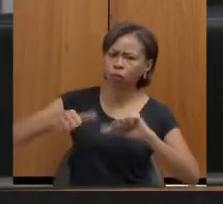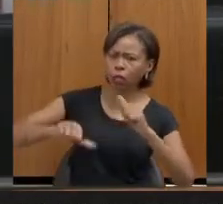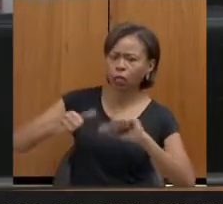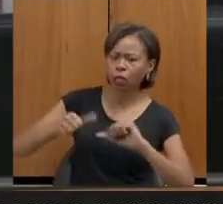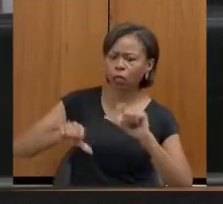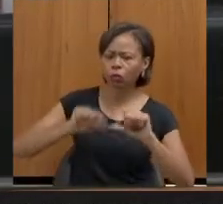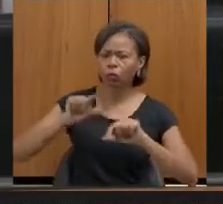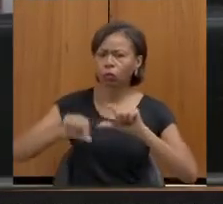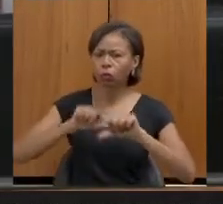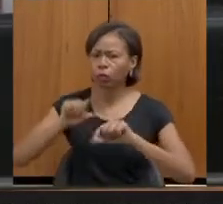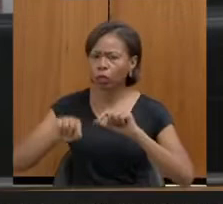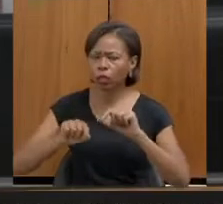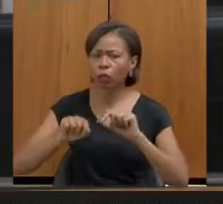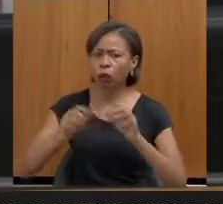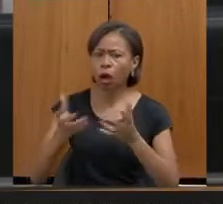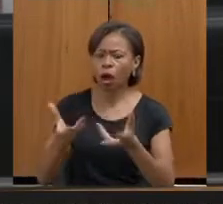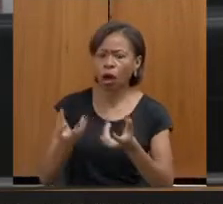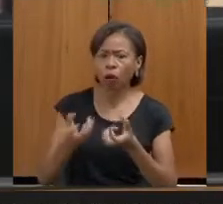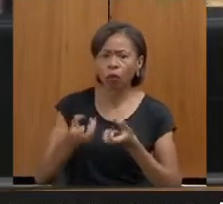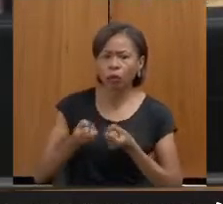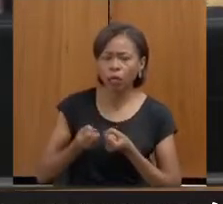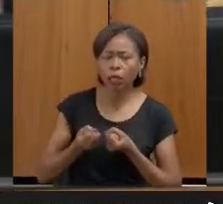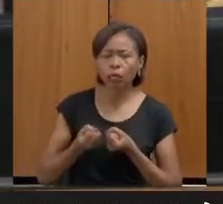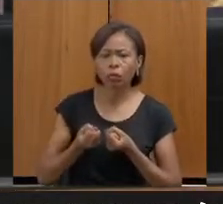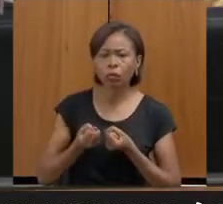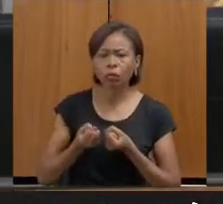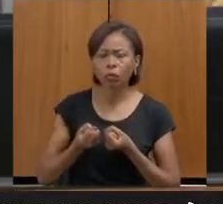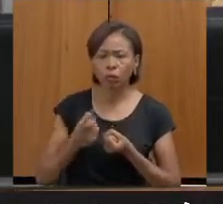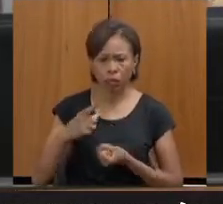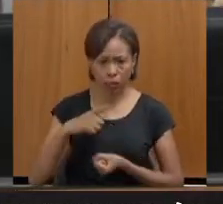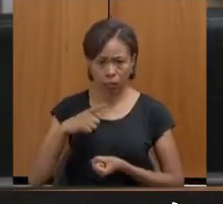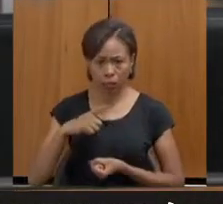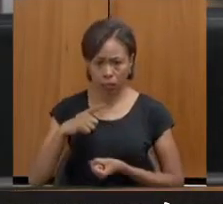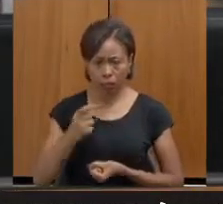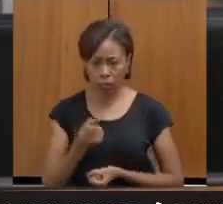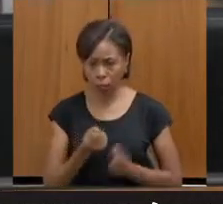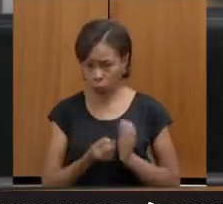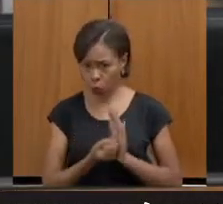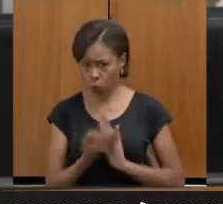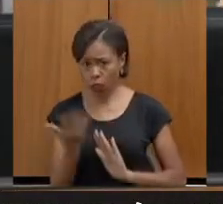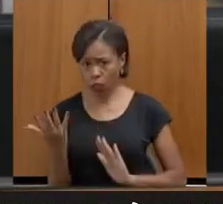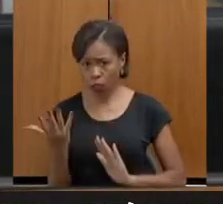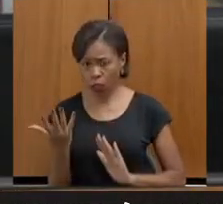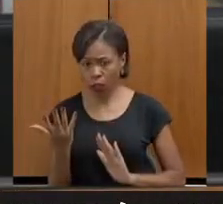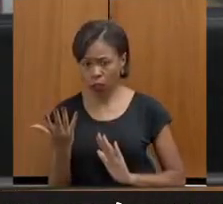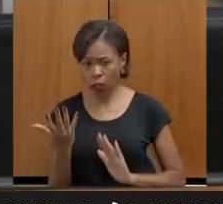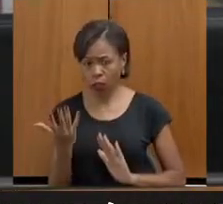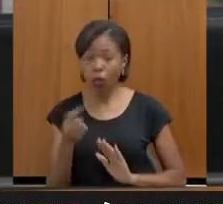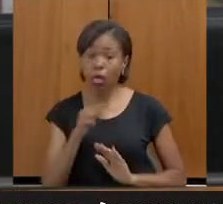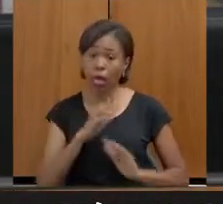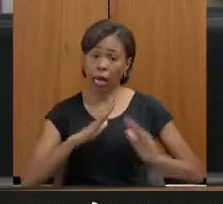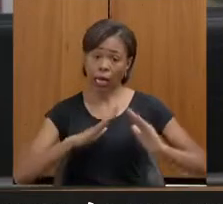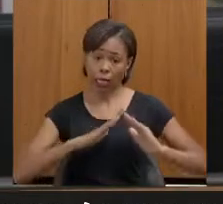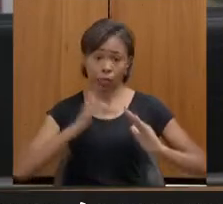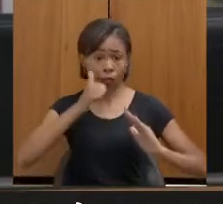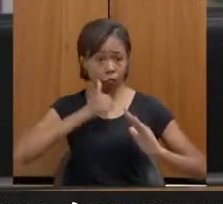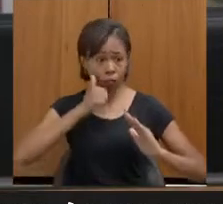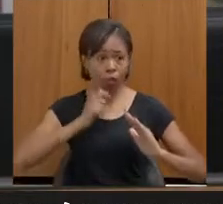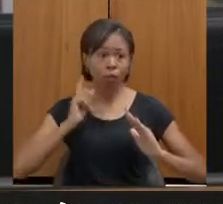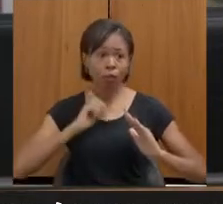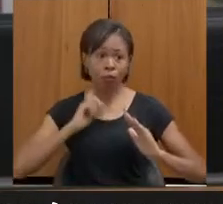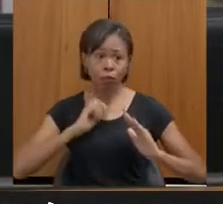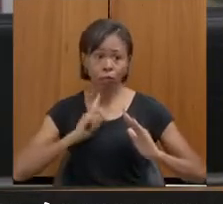encaminhamento. A Casa da Mulher Mineira, ela atende multidisciplinar, como foi colocado aqui.